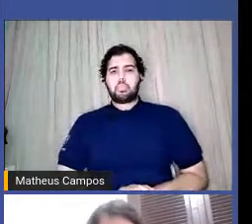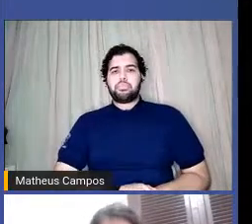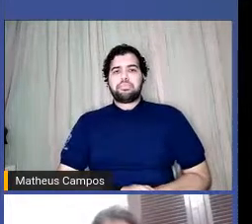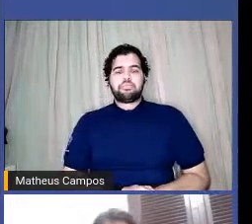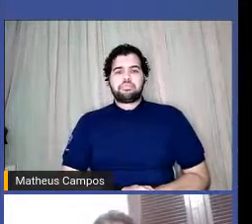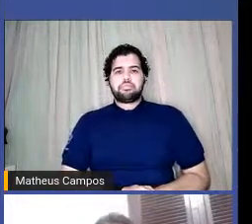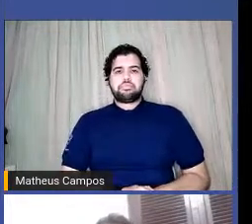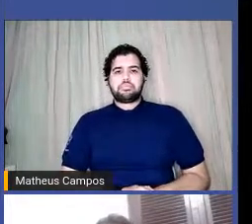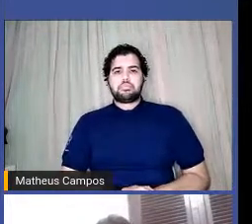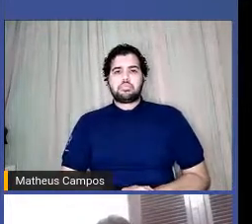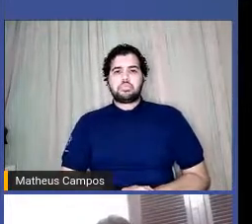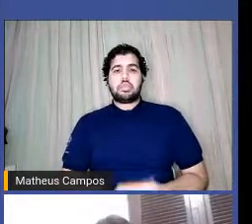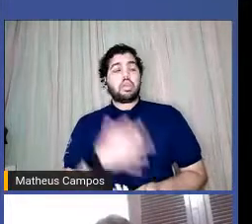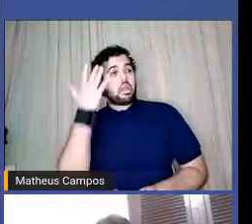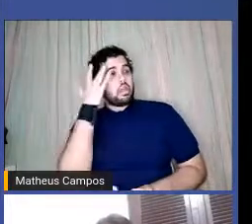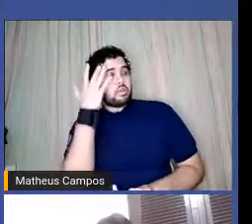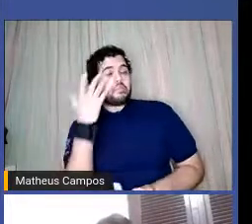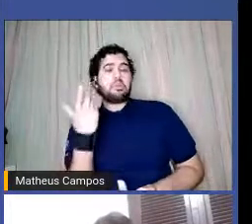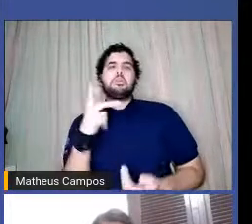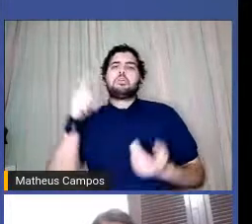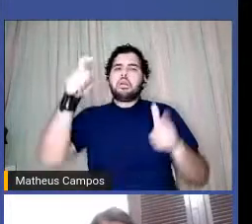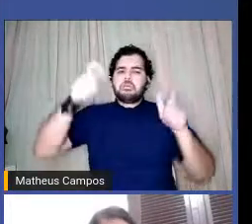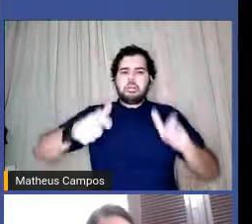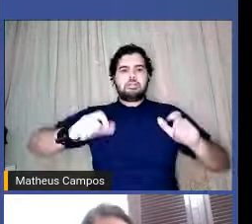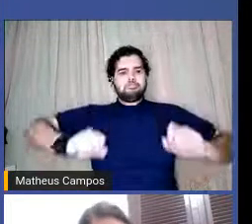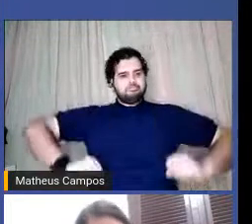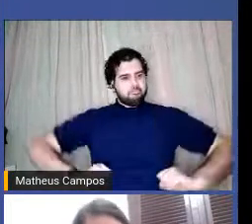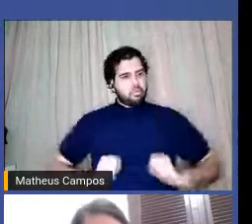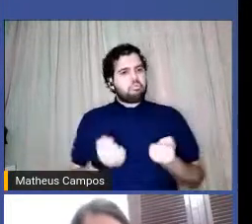cara, é um espaço de fortalecimento, né, e de,